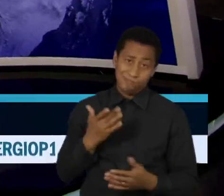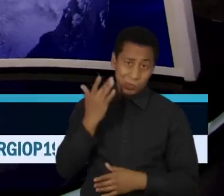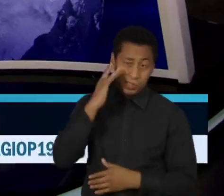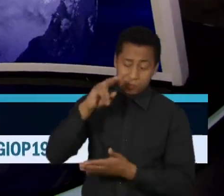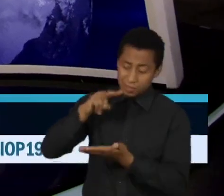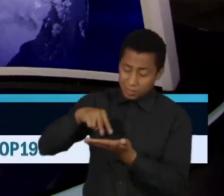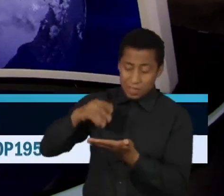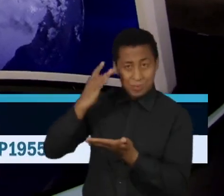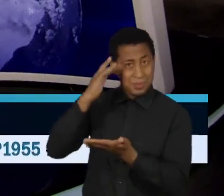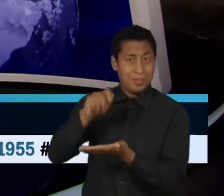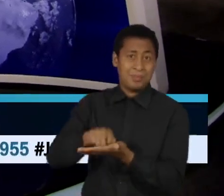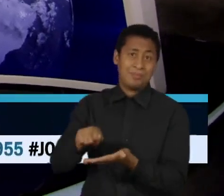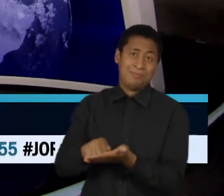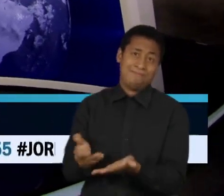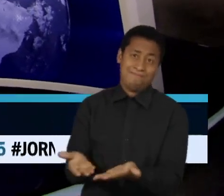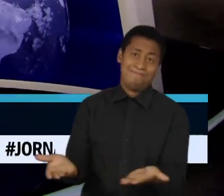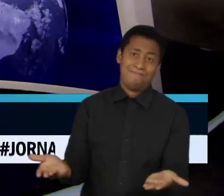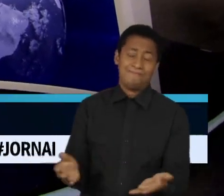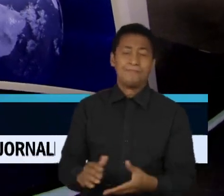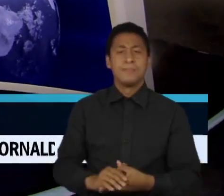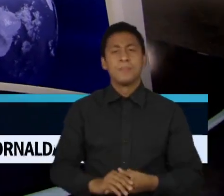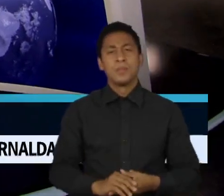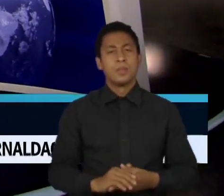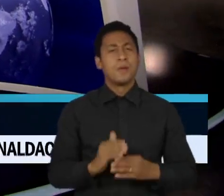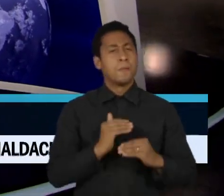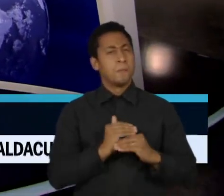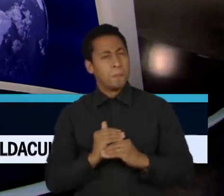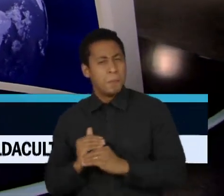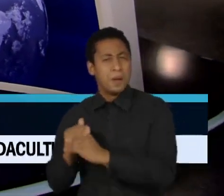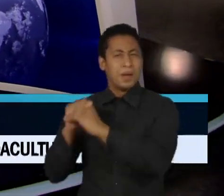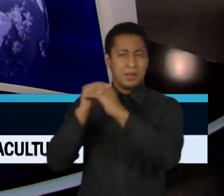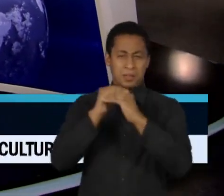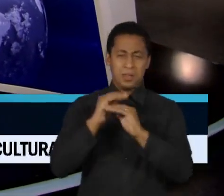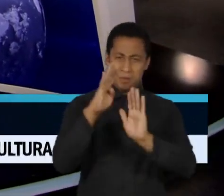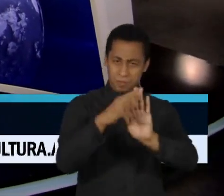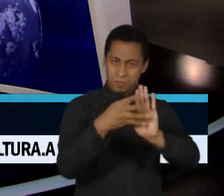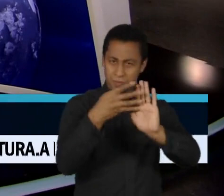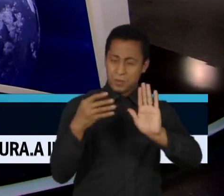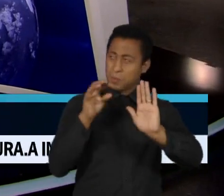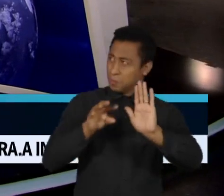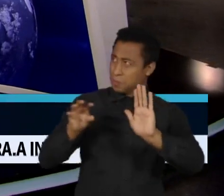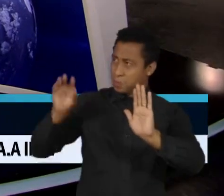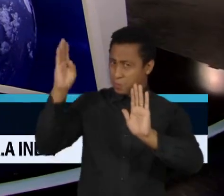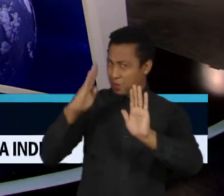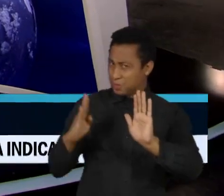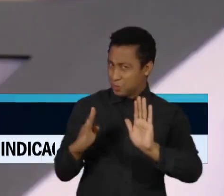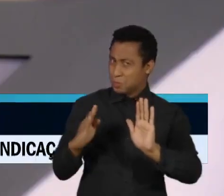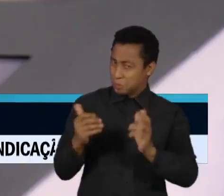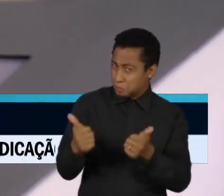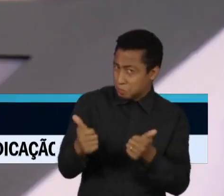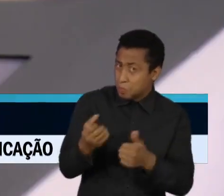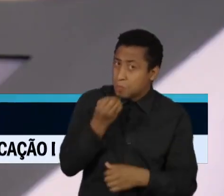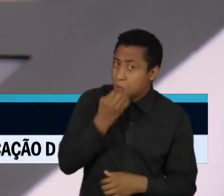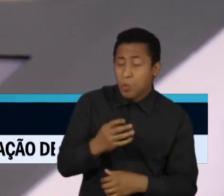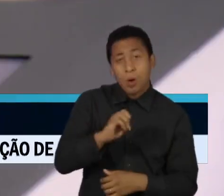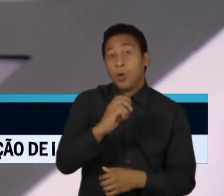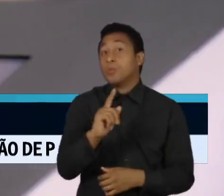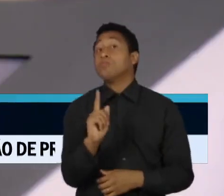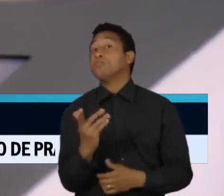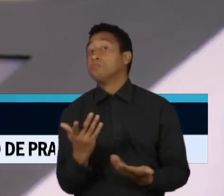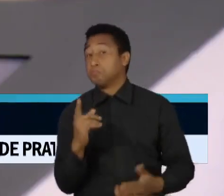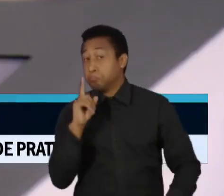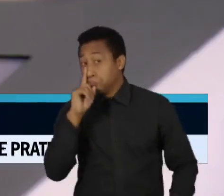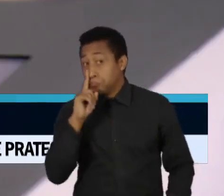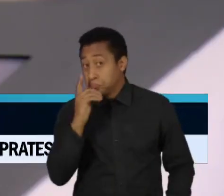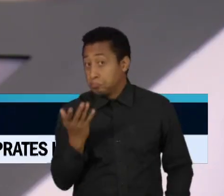Alexandre, essa padronização que se deseja é bem-vinda ou a risco de se desconsiderar realidades locais? Eu queria entender um pouco o que se